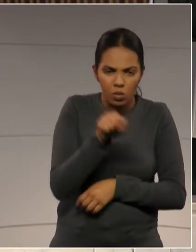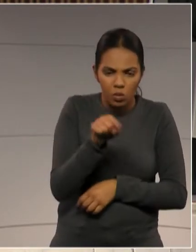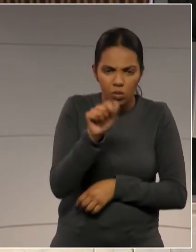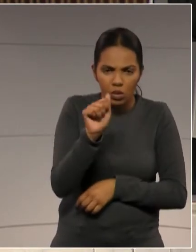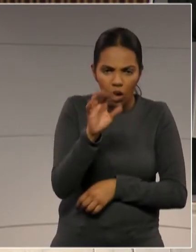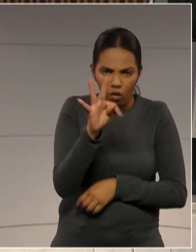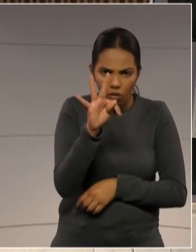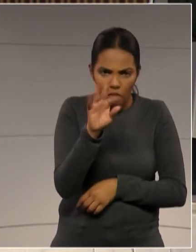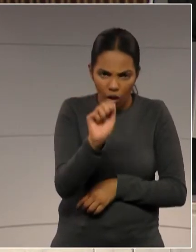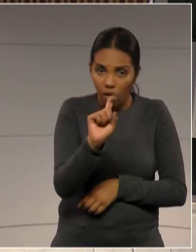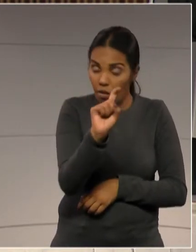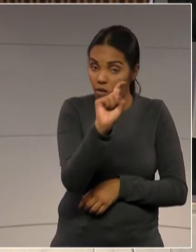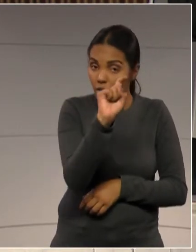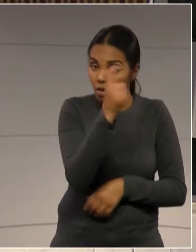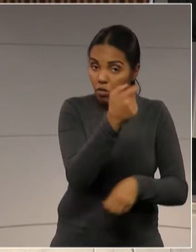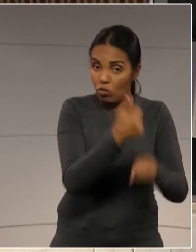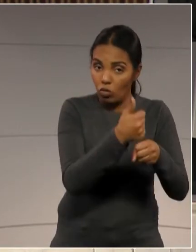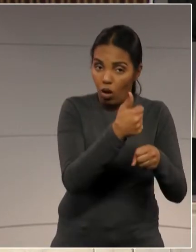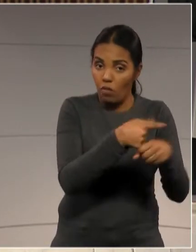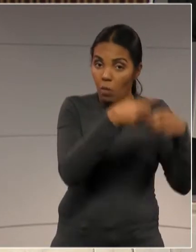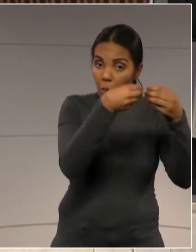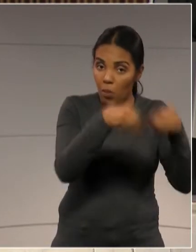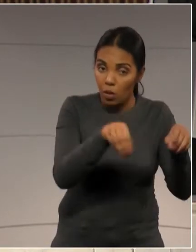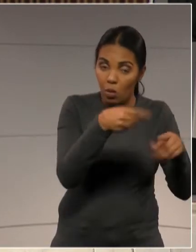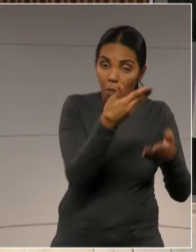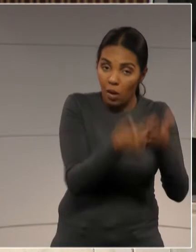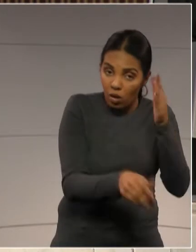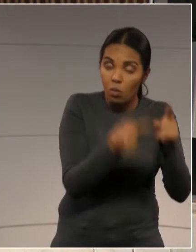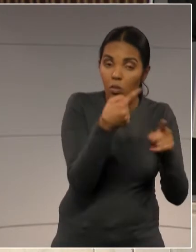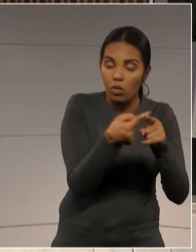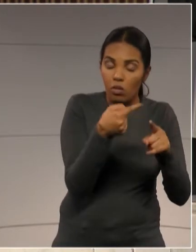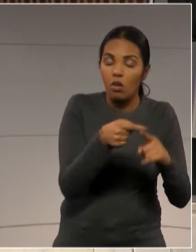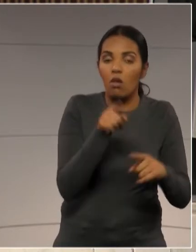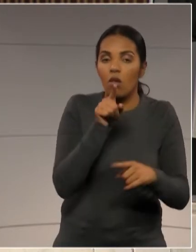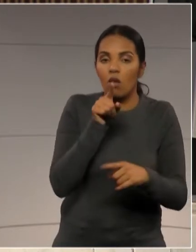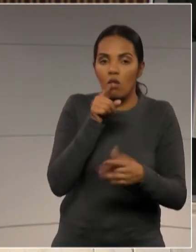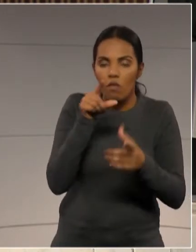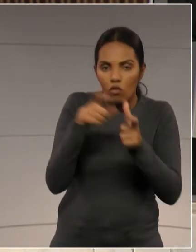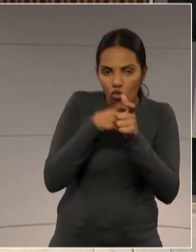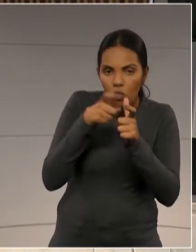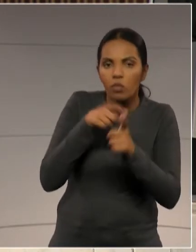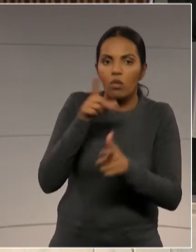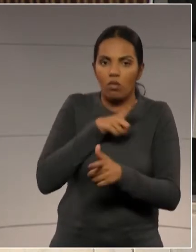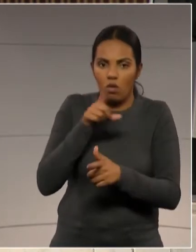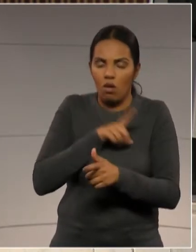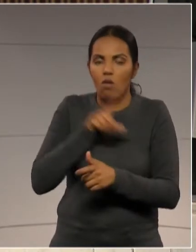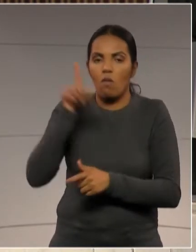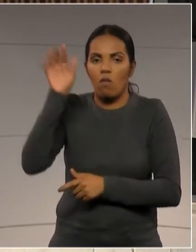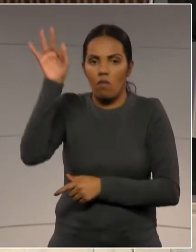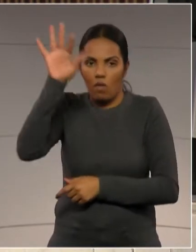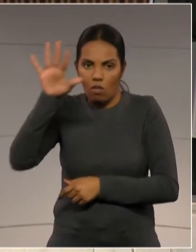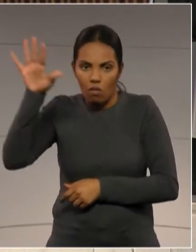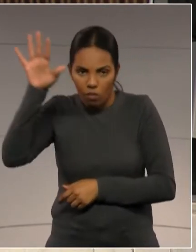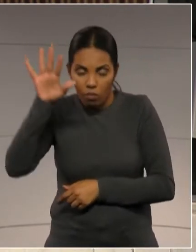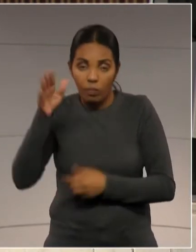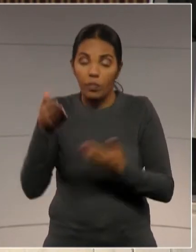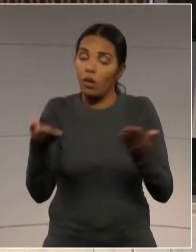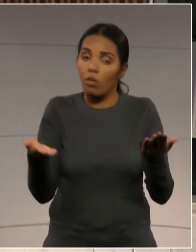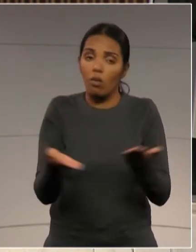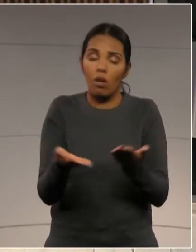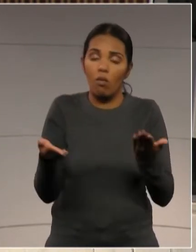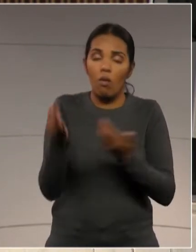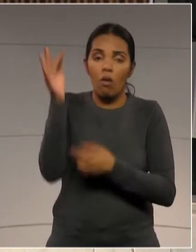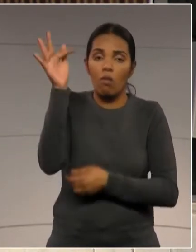referindo, onde tem 300 famílias e que se propõe agora fazer um leilão para